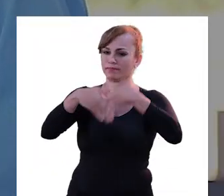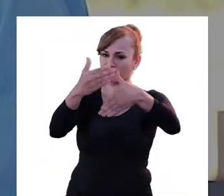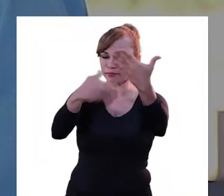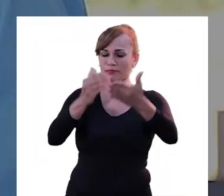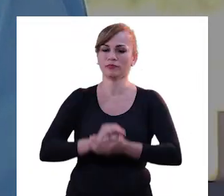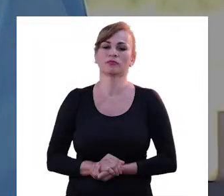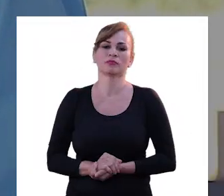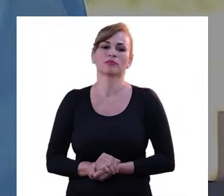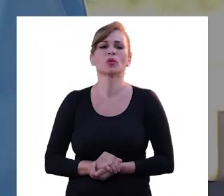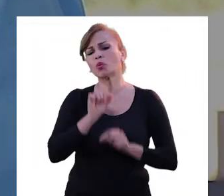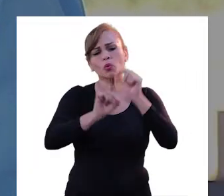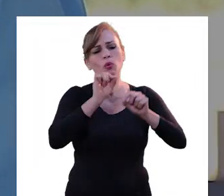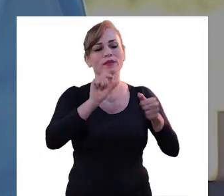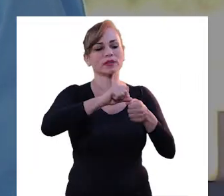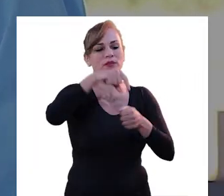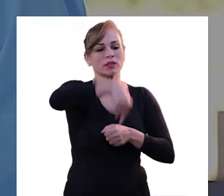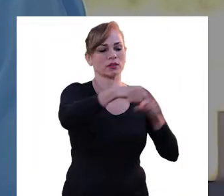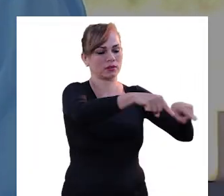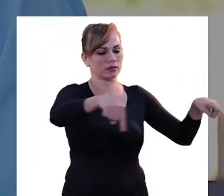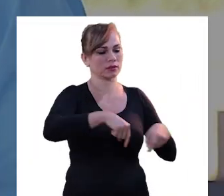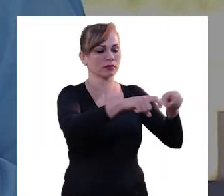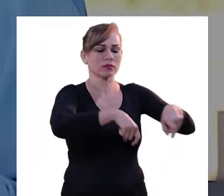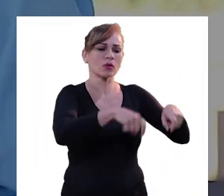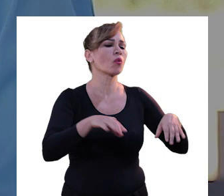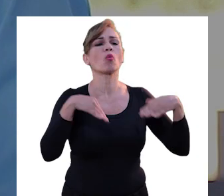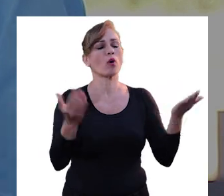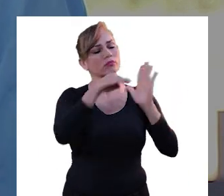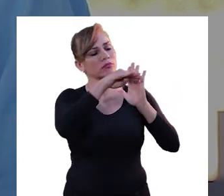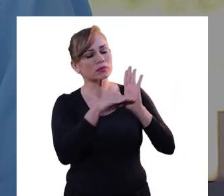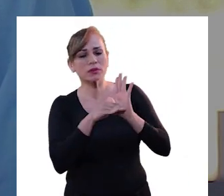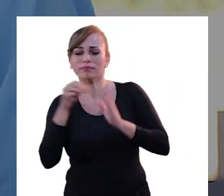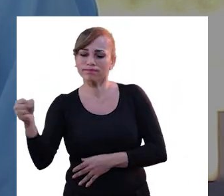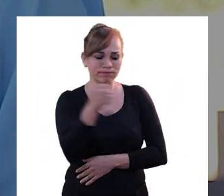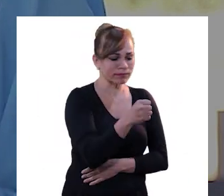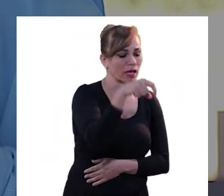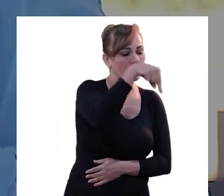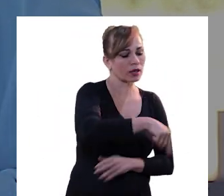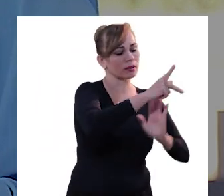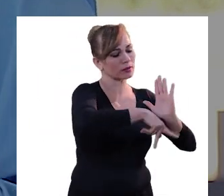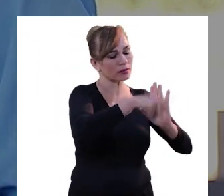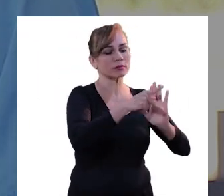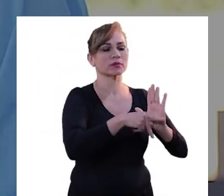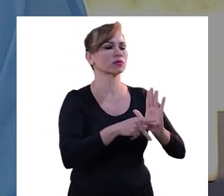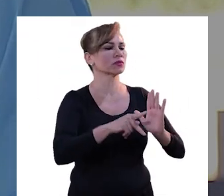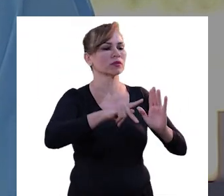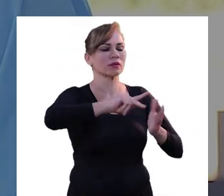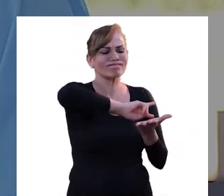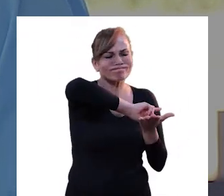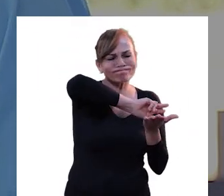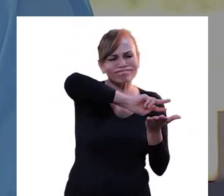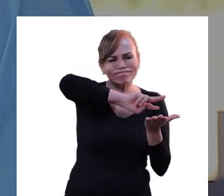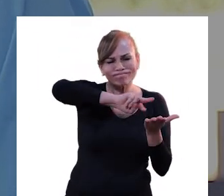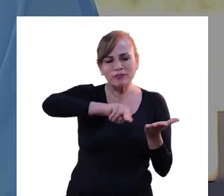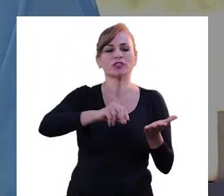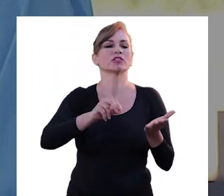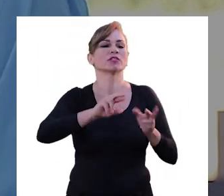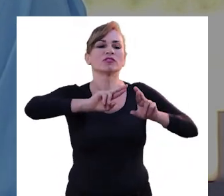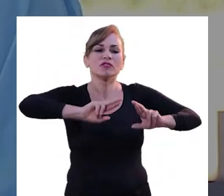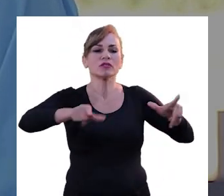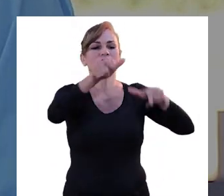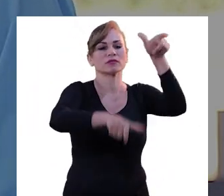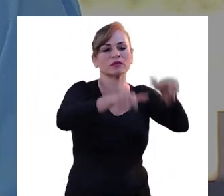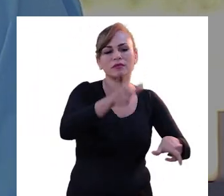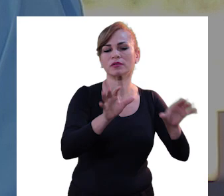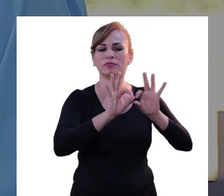fazer aqui na Fazenda Futuro? Quem são os apenados? Quais os critérios para que eles venham para cá também, entrar nesse projeto que realmente tem feito toda a diferença